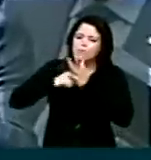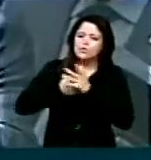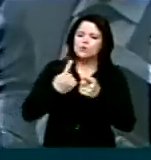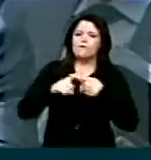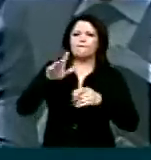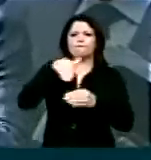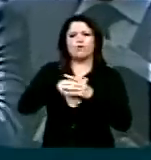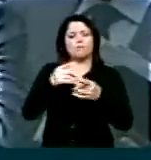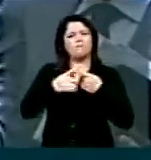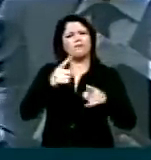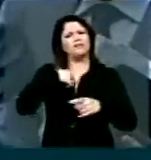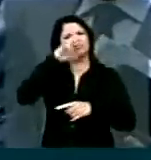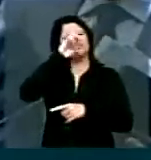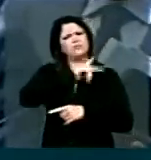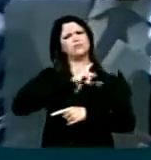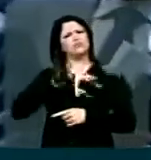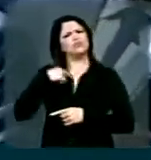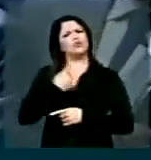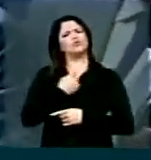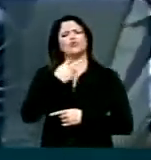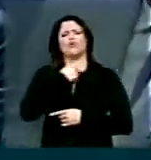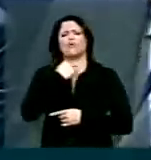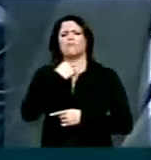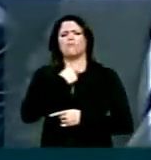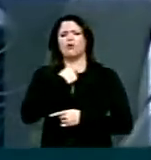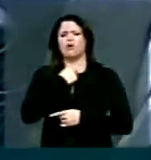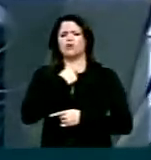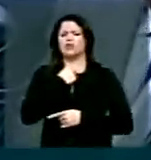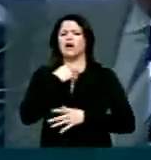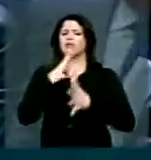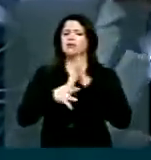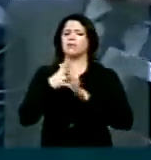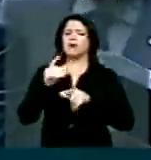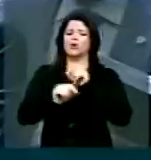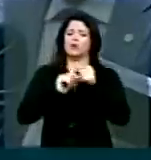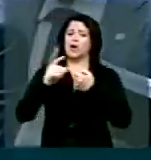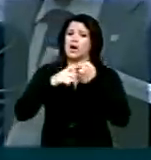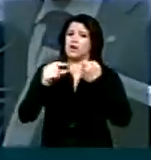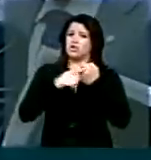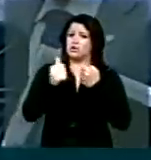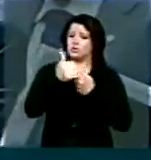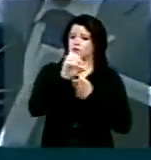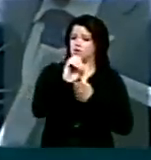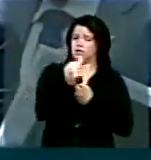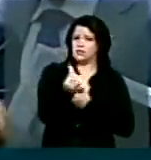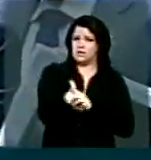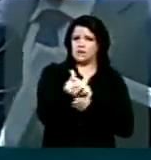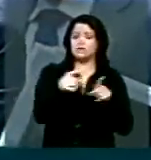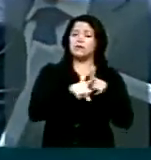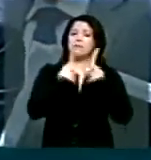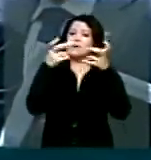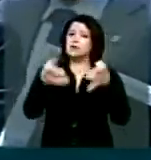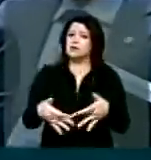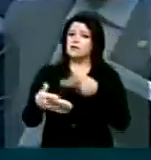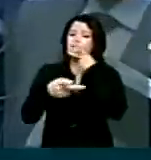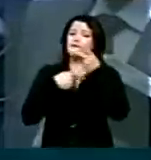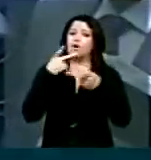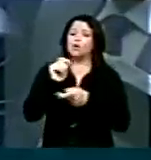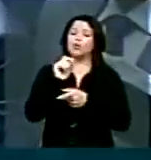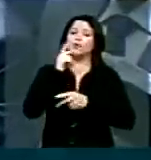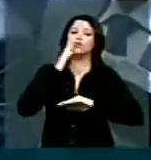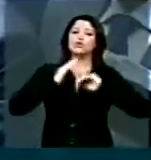mas que, senhora Presidente, nós não podemos deixar... A de ordem... O artigo 106 também fala sobre